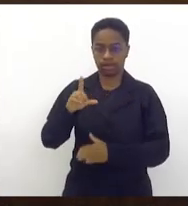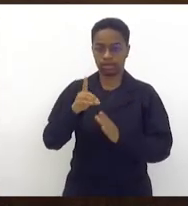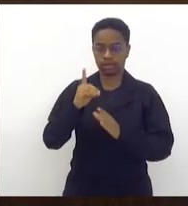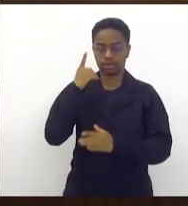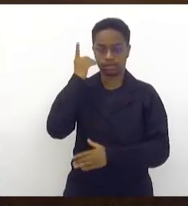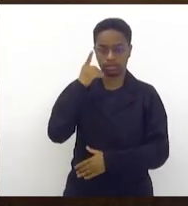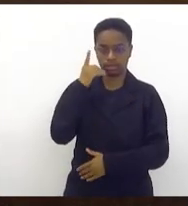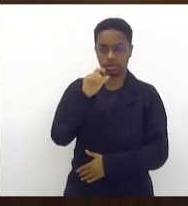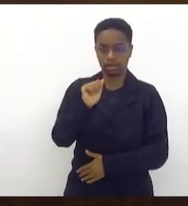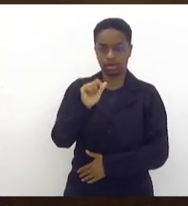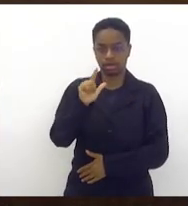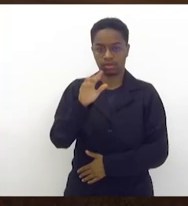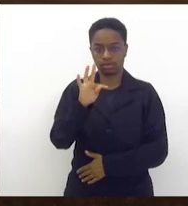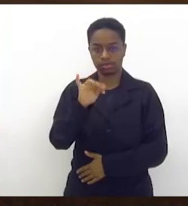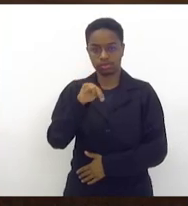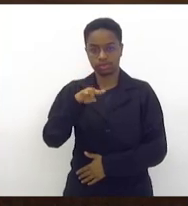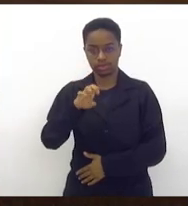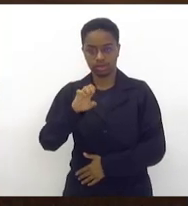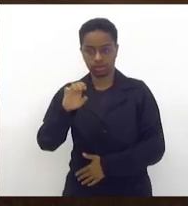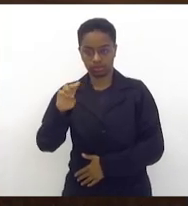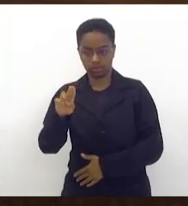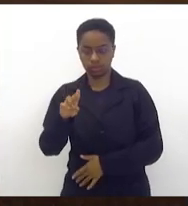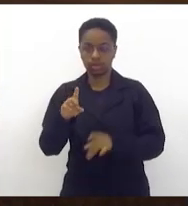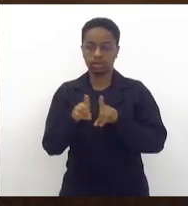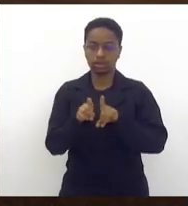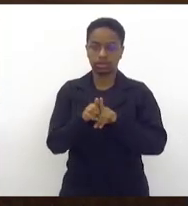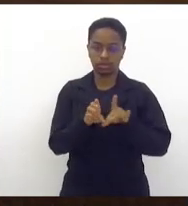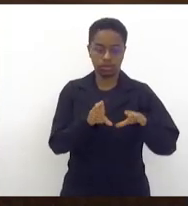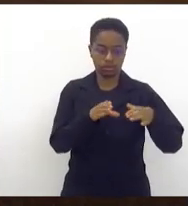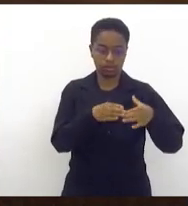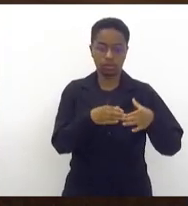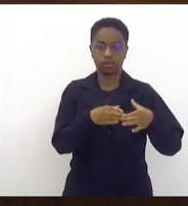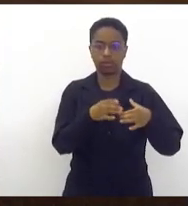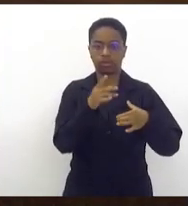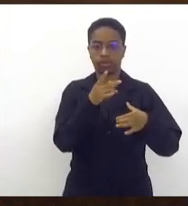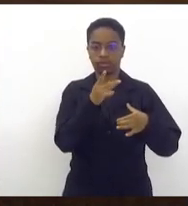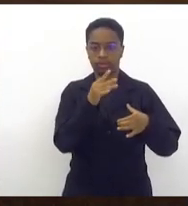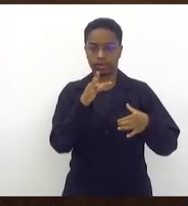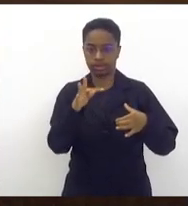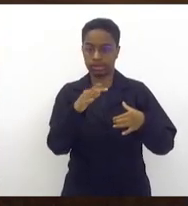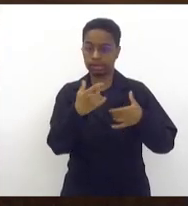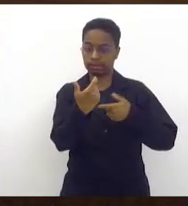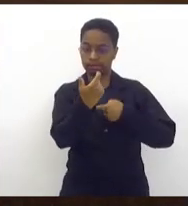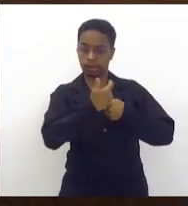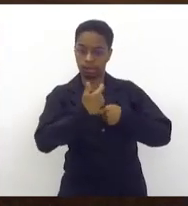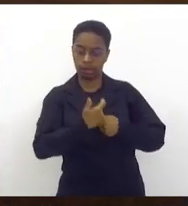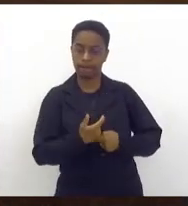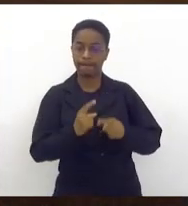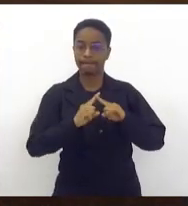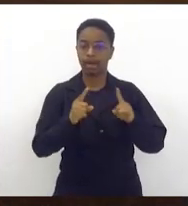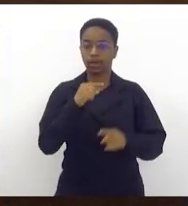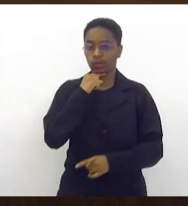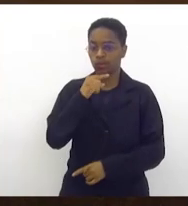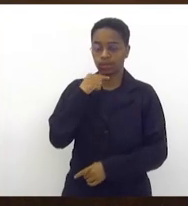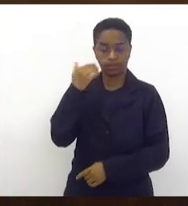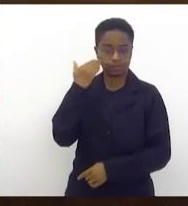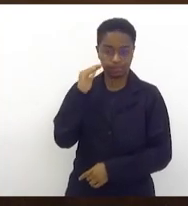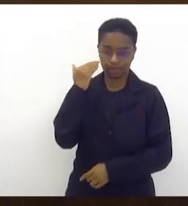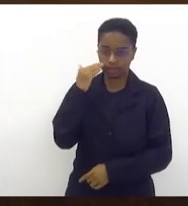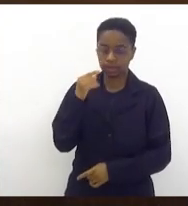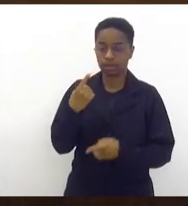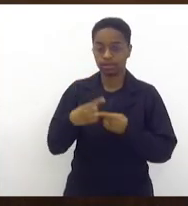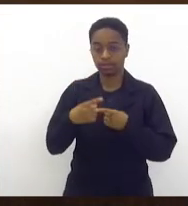a bancada, setores do PT e da esquerda me criticaram, mas não conseguem entender que nós